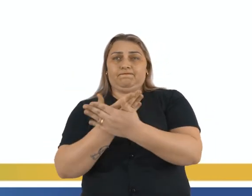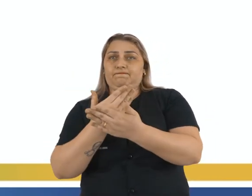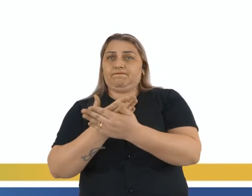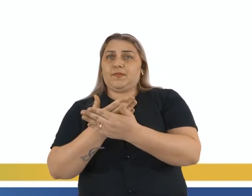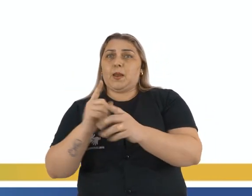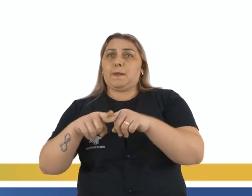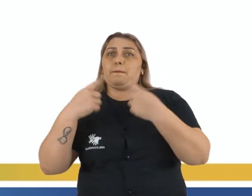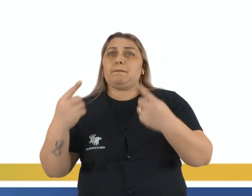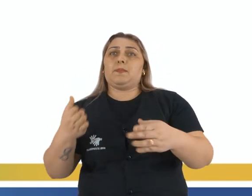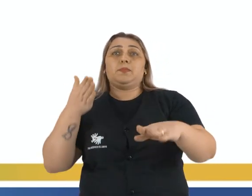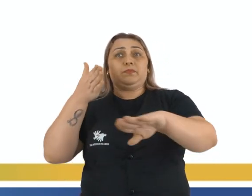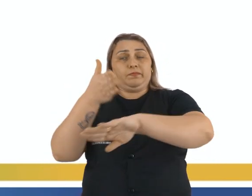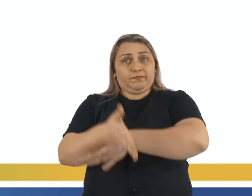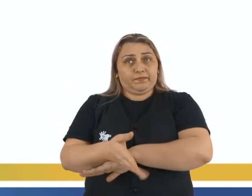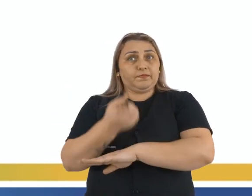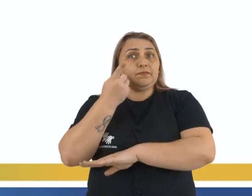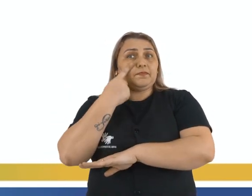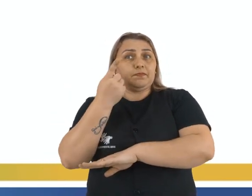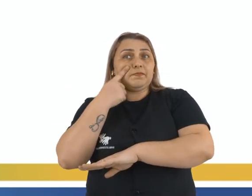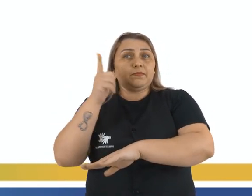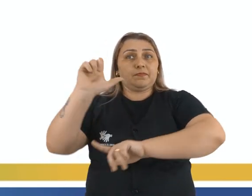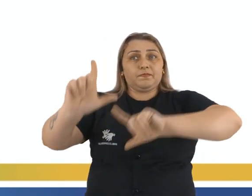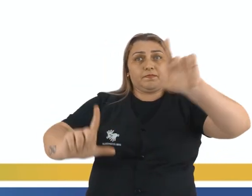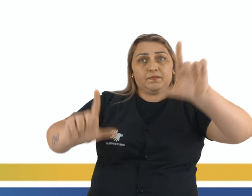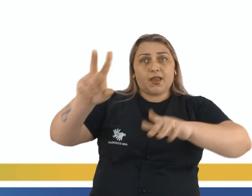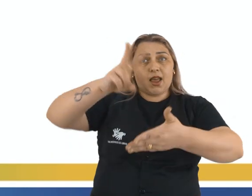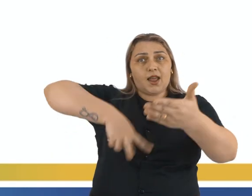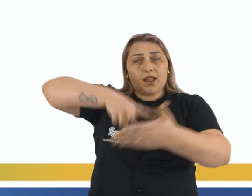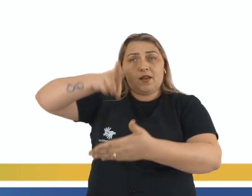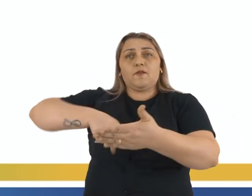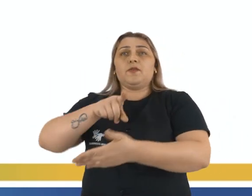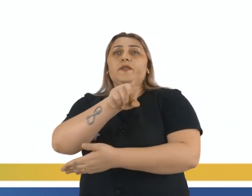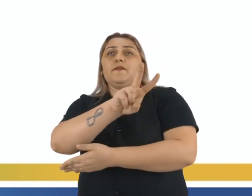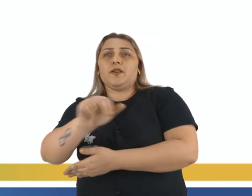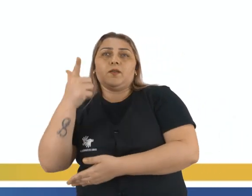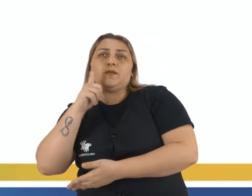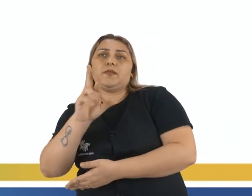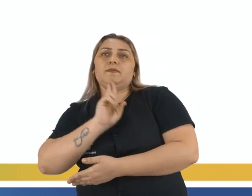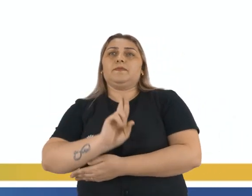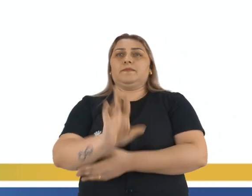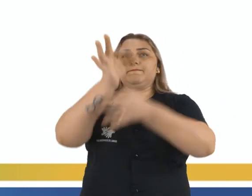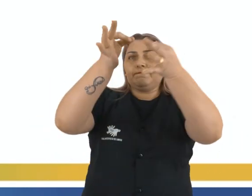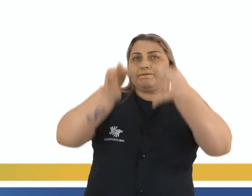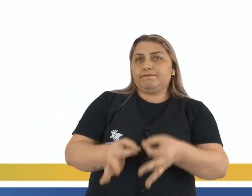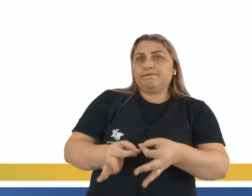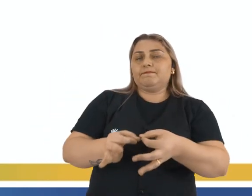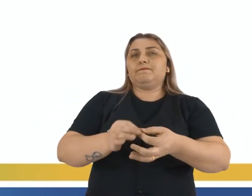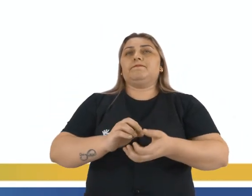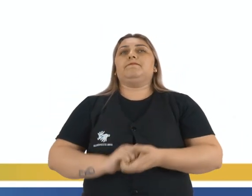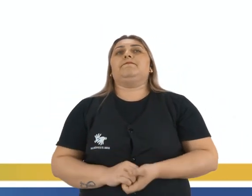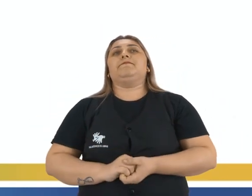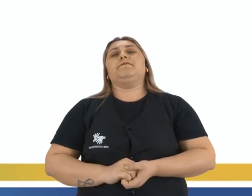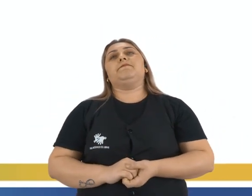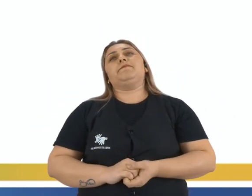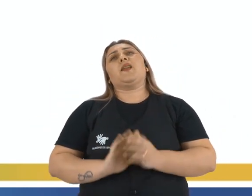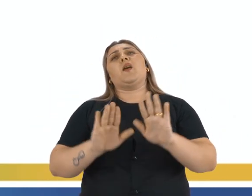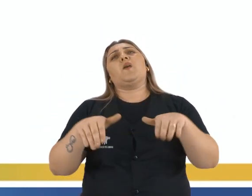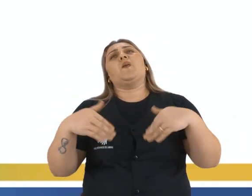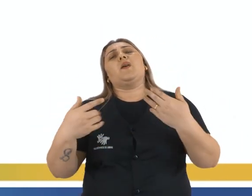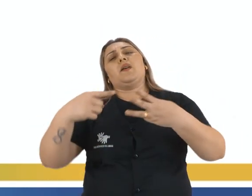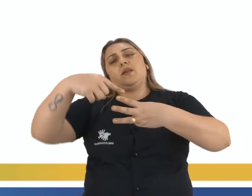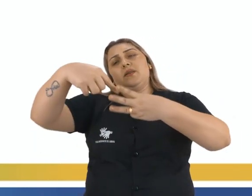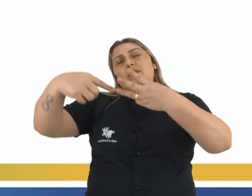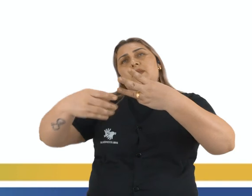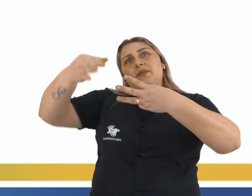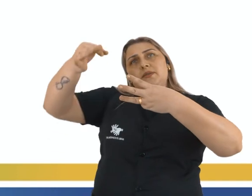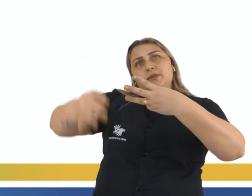mas se você é antenado, se você assiste, se você lê, você vai conseguir responder. E aí, quais dessas aí são